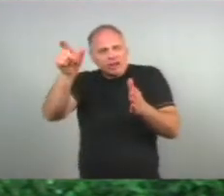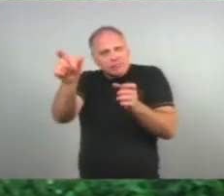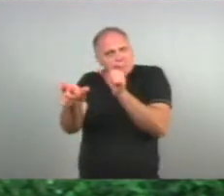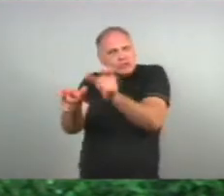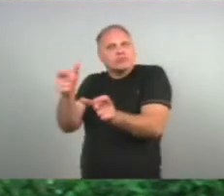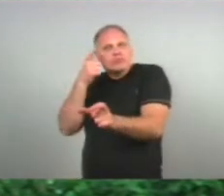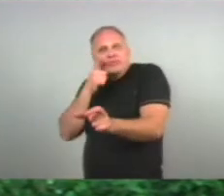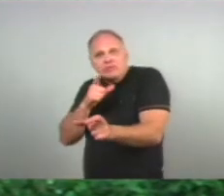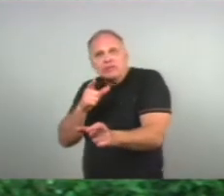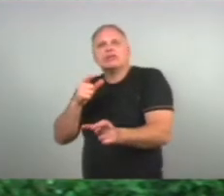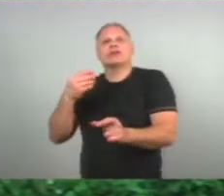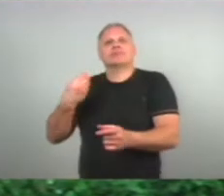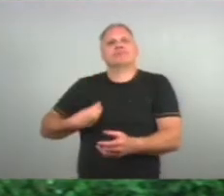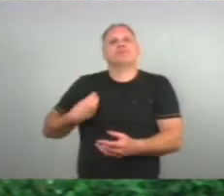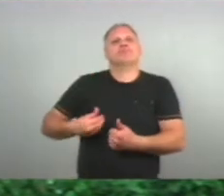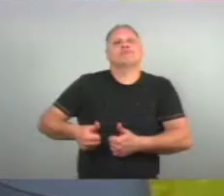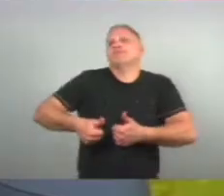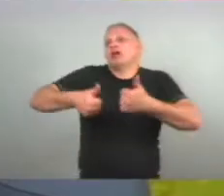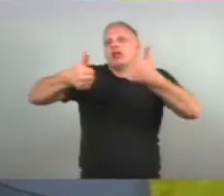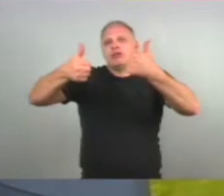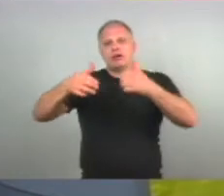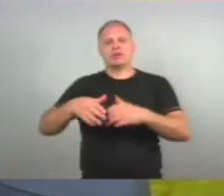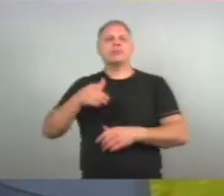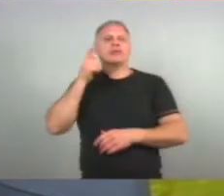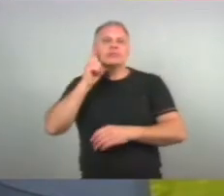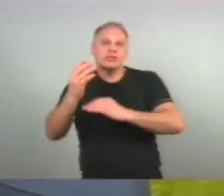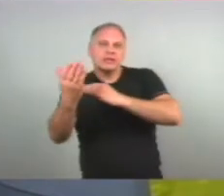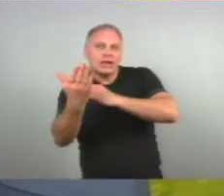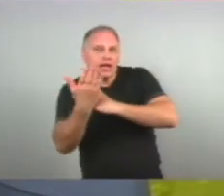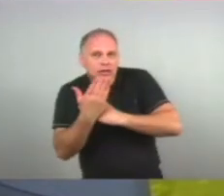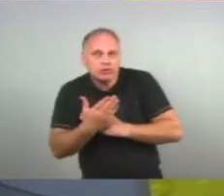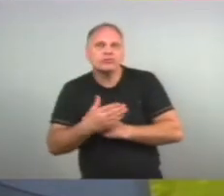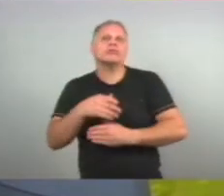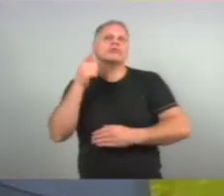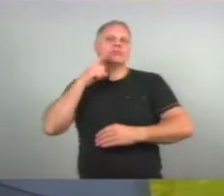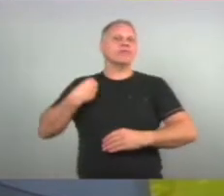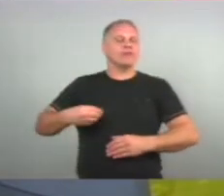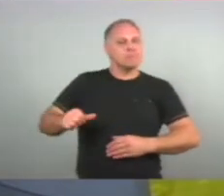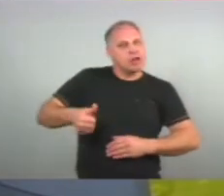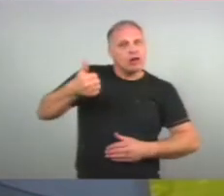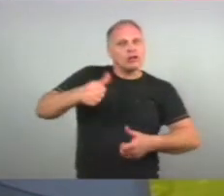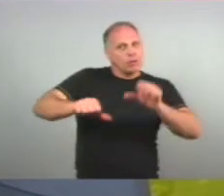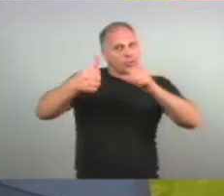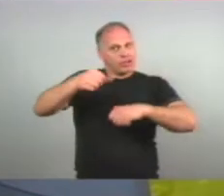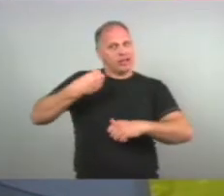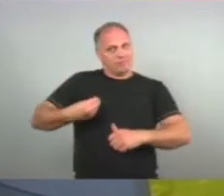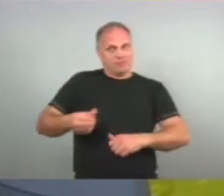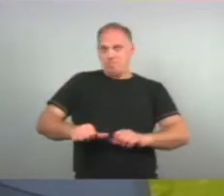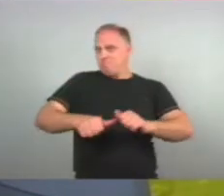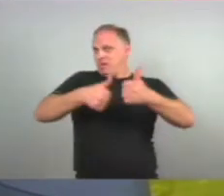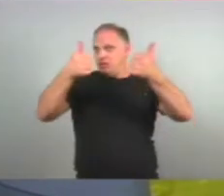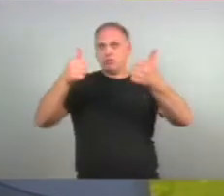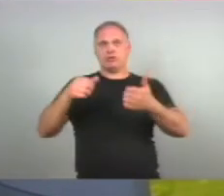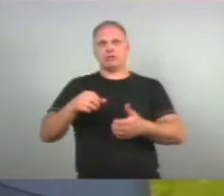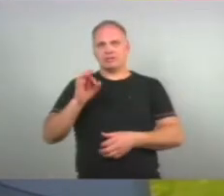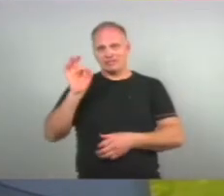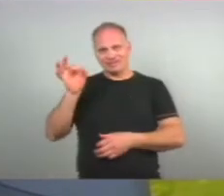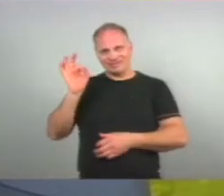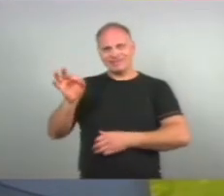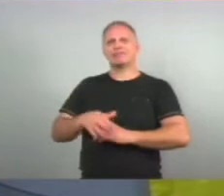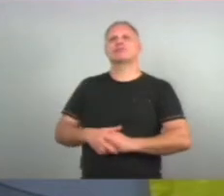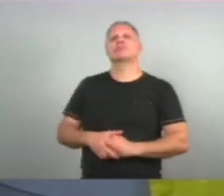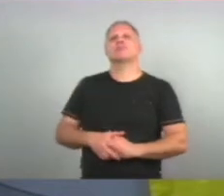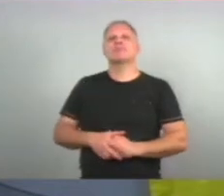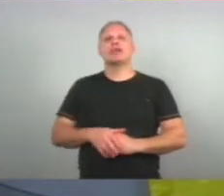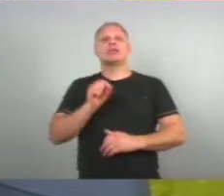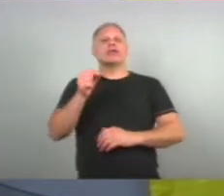paciente Para que ele busque ajuda Para que ele viva melhor Para que ele tenha Uma qualidade de vida melhor Isso Isso, Angelita? Isso mesmo